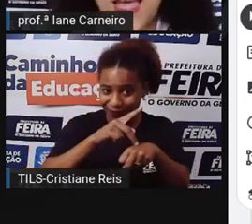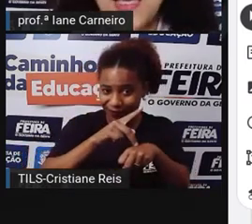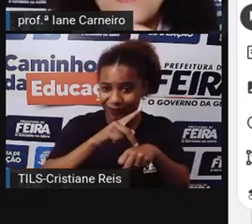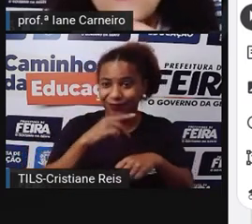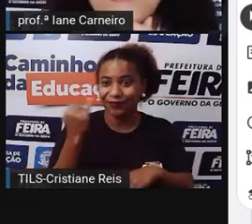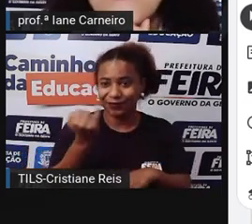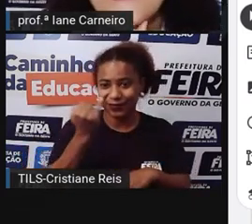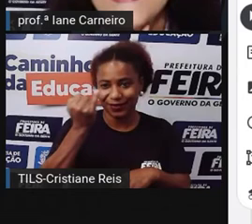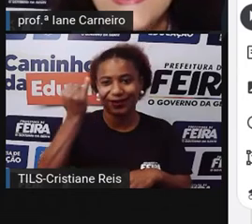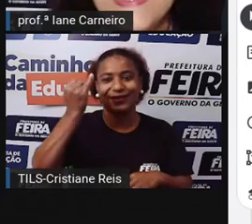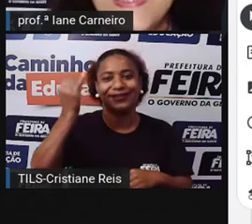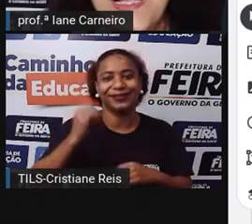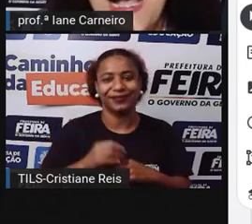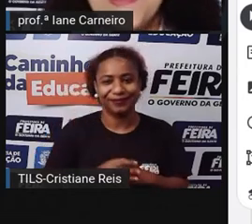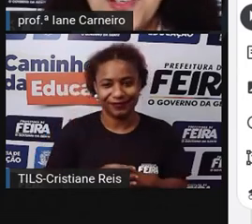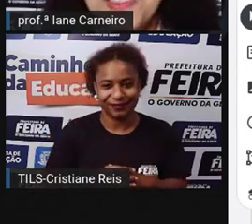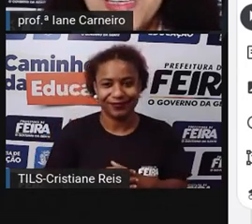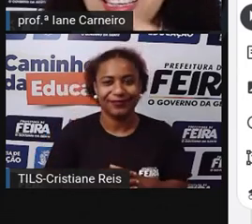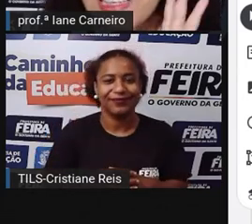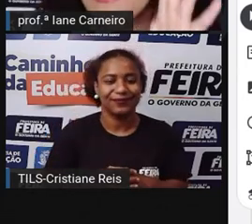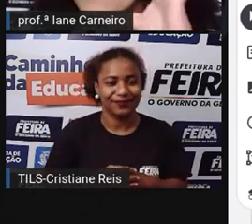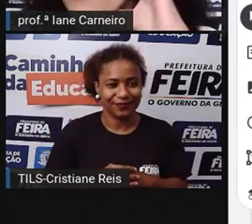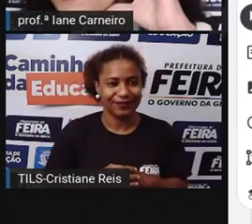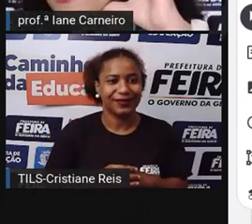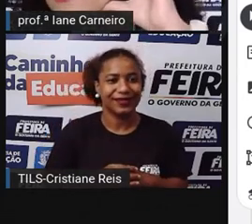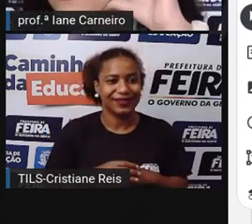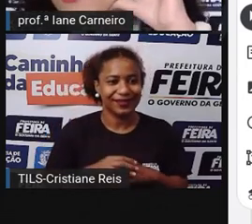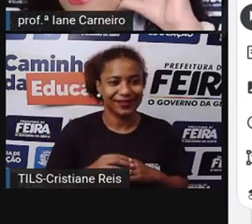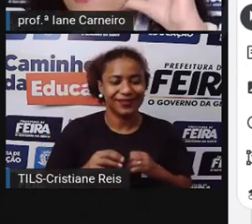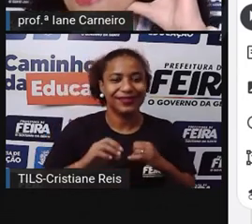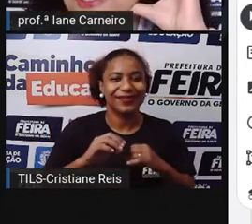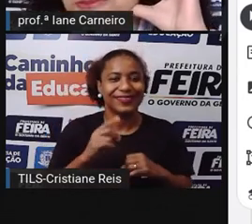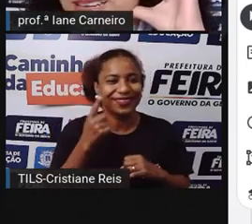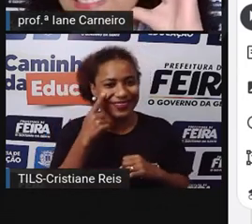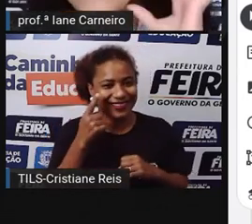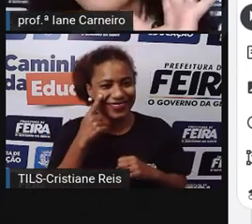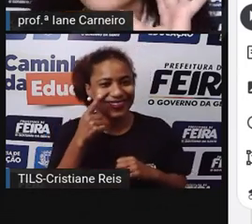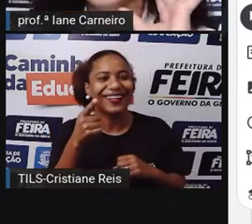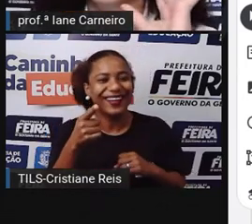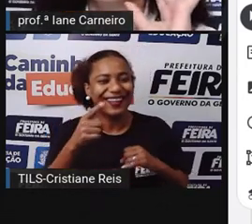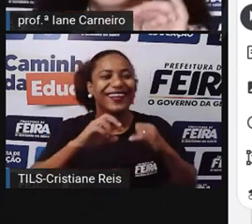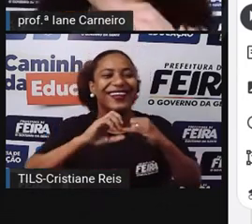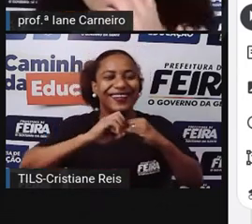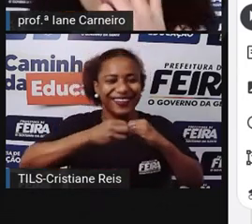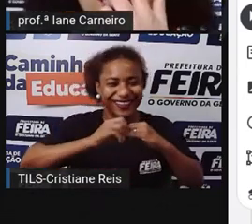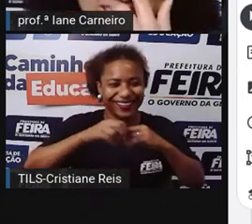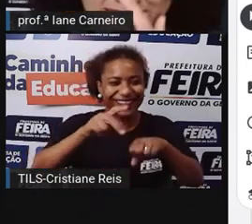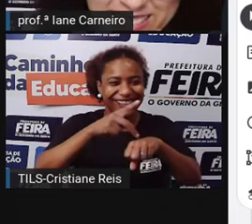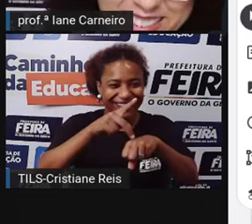É isso? As cozinheiras aqui Produção É o feijão preto Né produção?